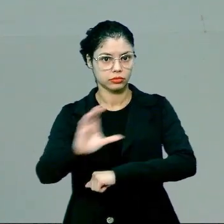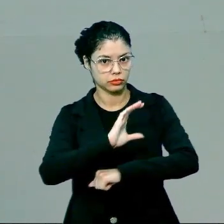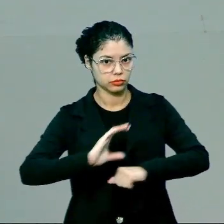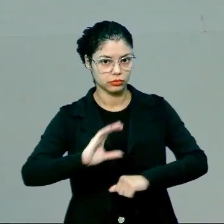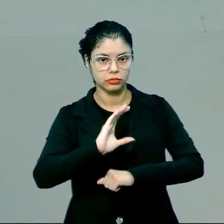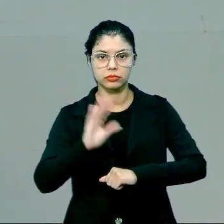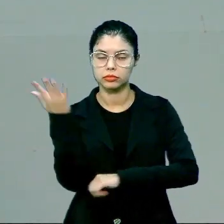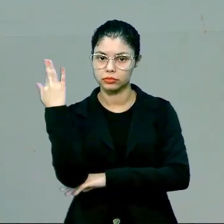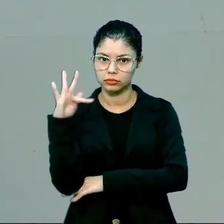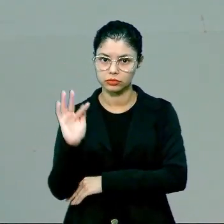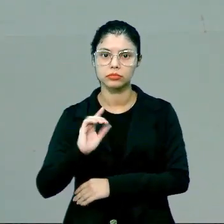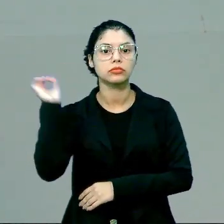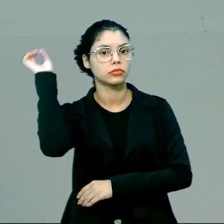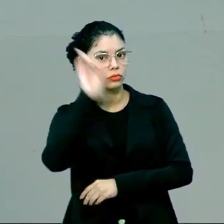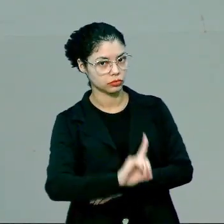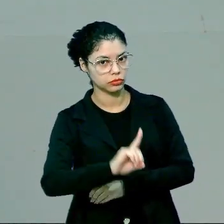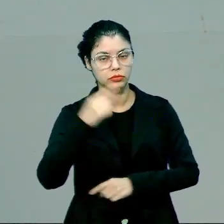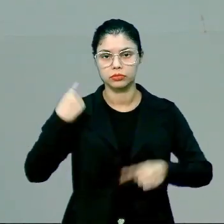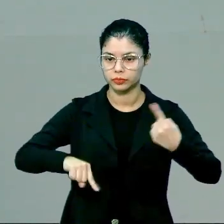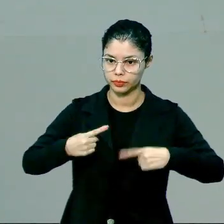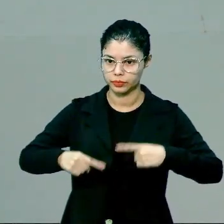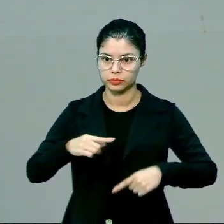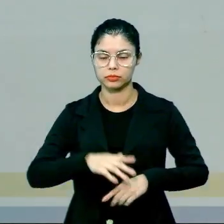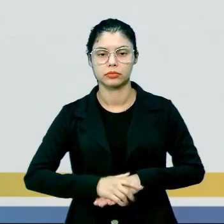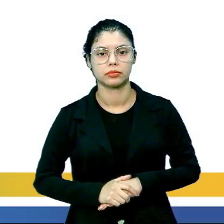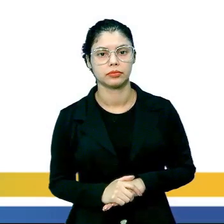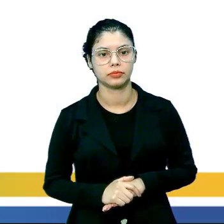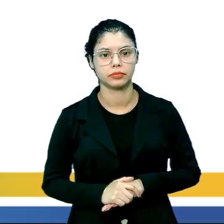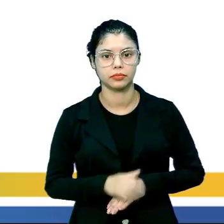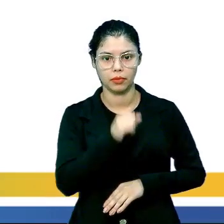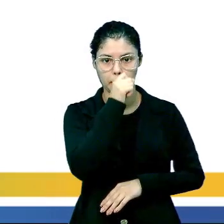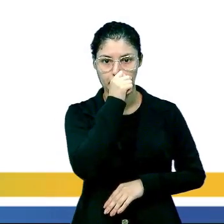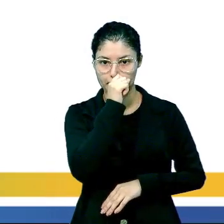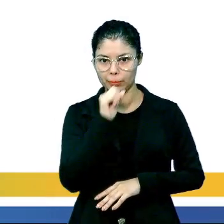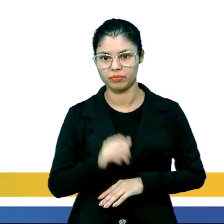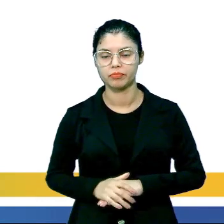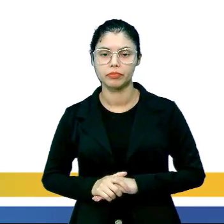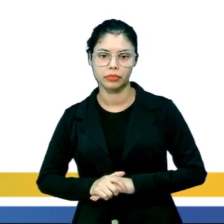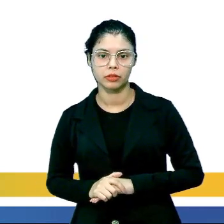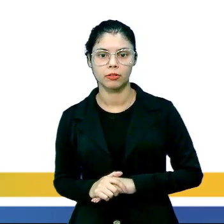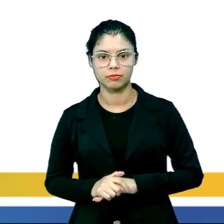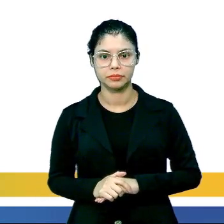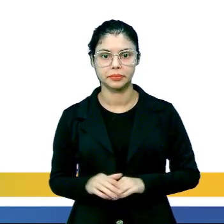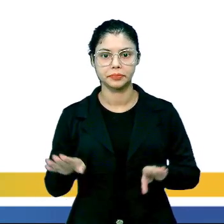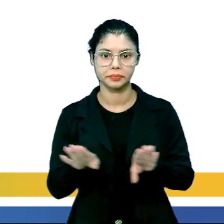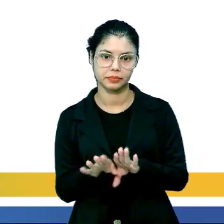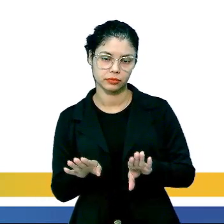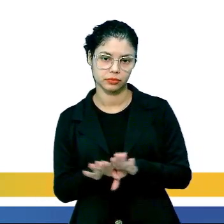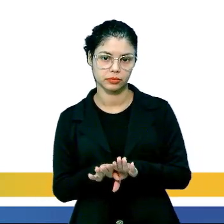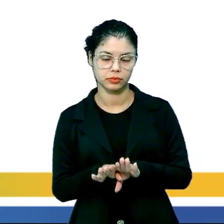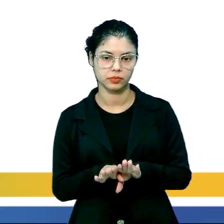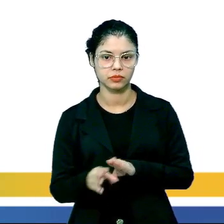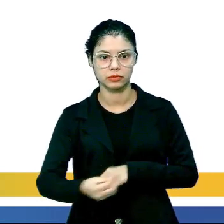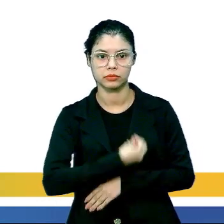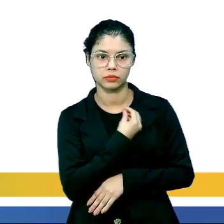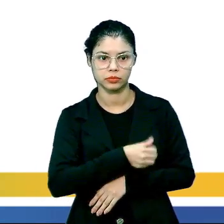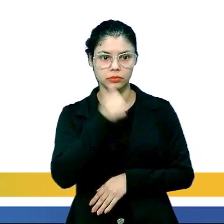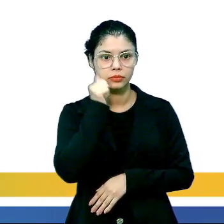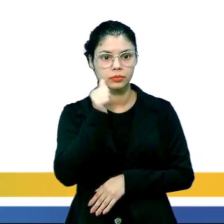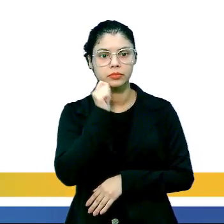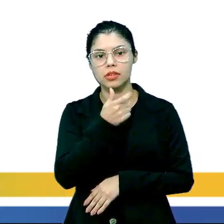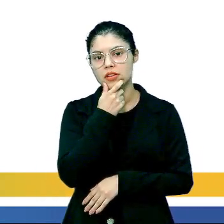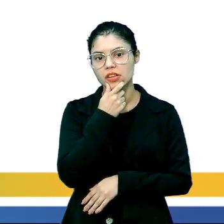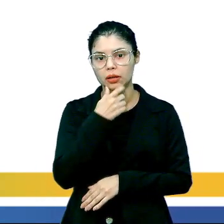Federal. São os nossos direitos políticos, tá? Então, vamos dar continuidade. As Sufragistas que relatam a vida de